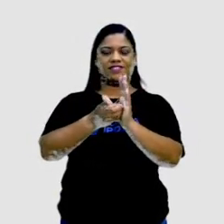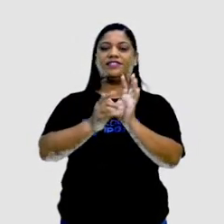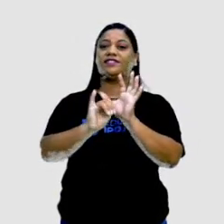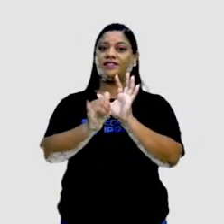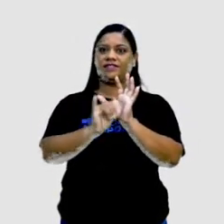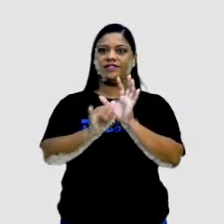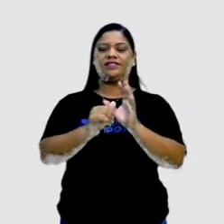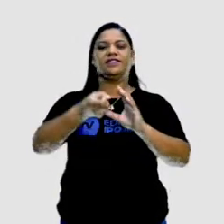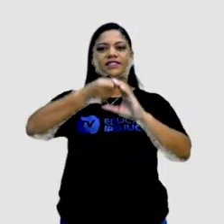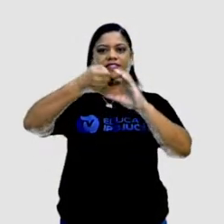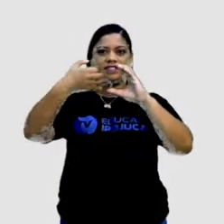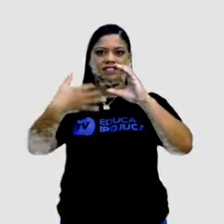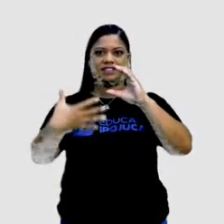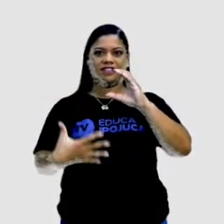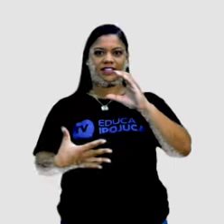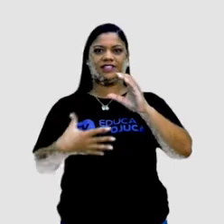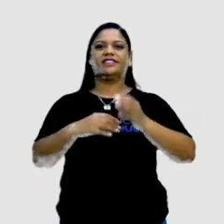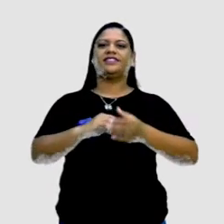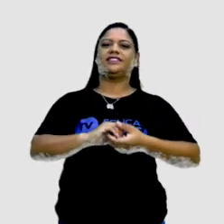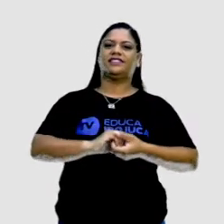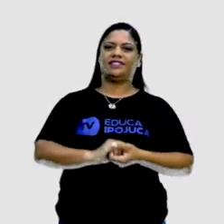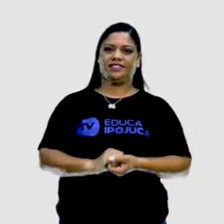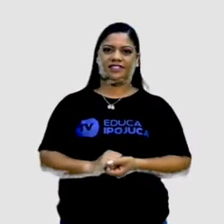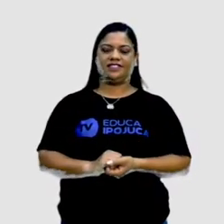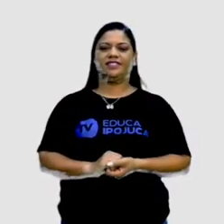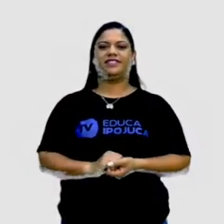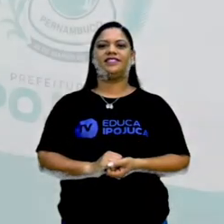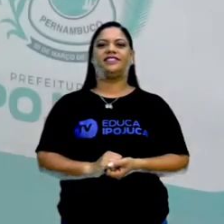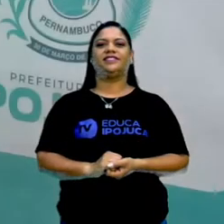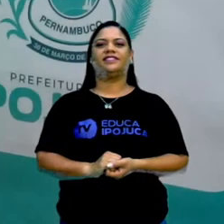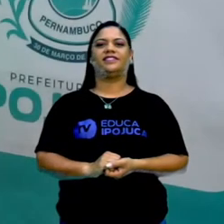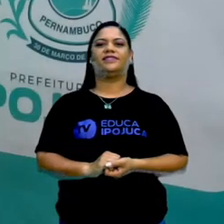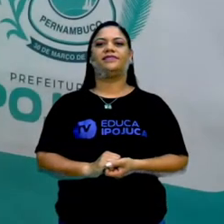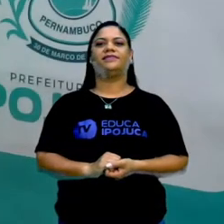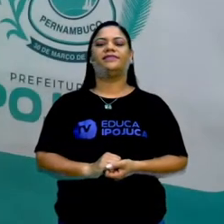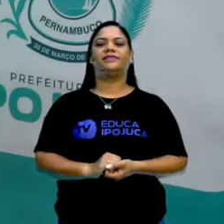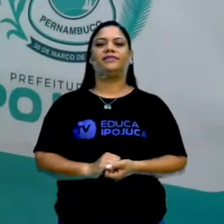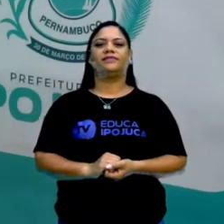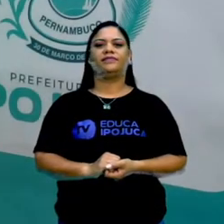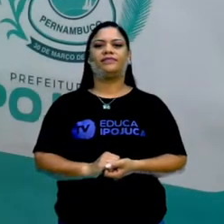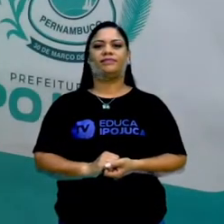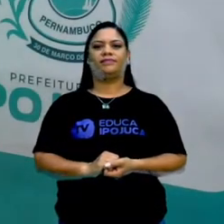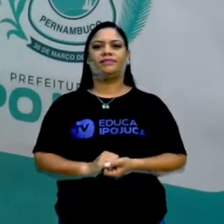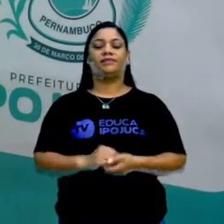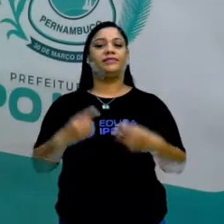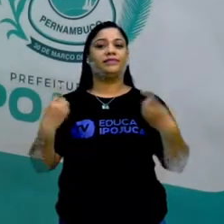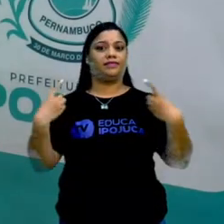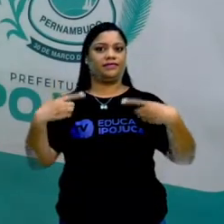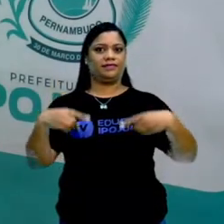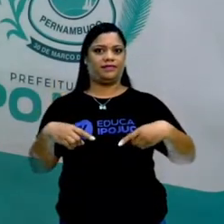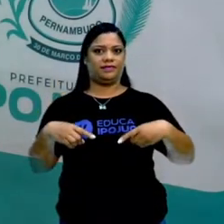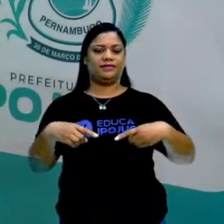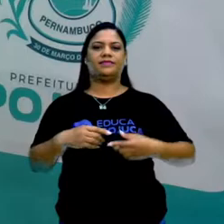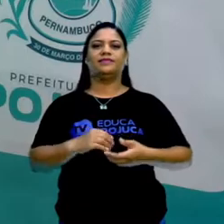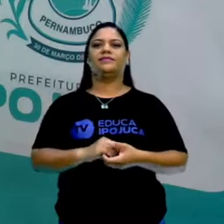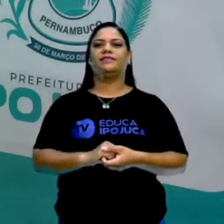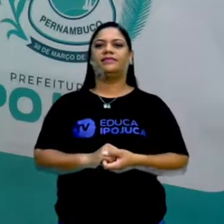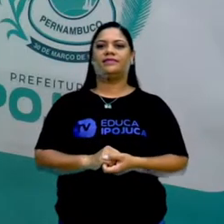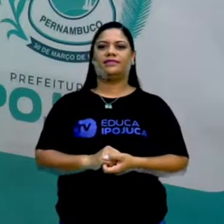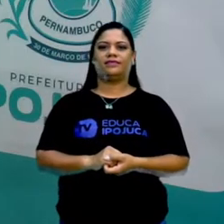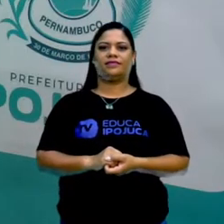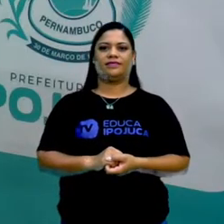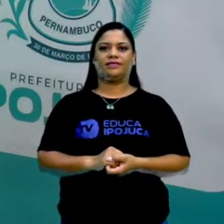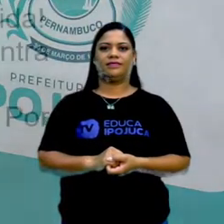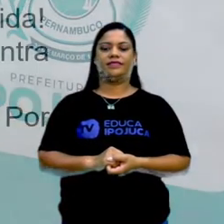suas características, estrutura e a personificação. E aí o desafio da hora ficou a